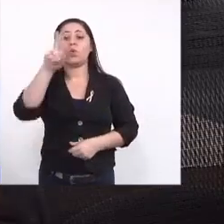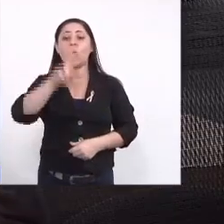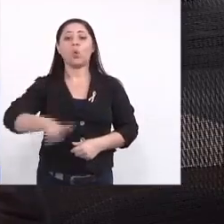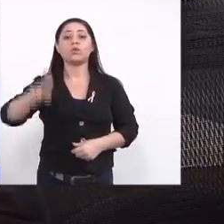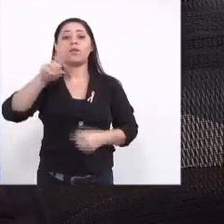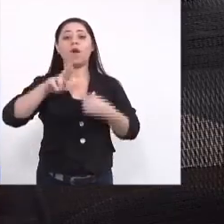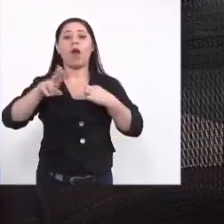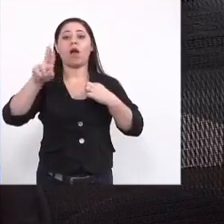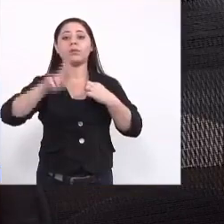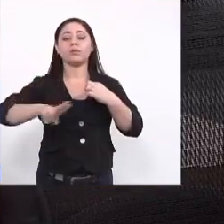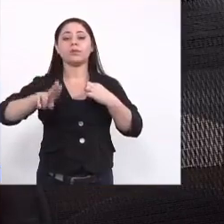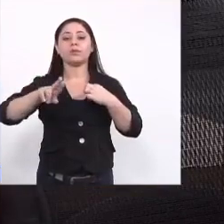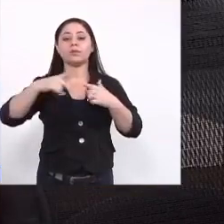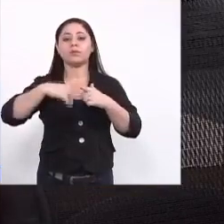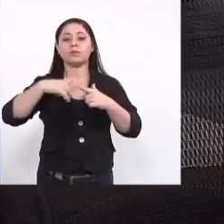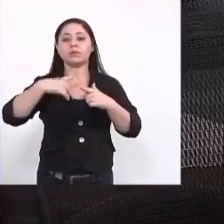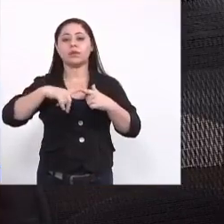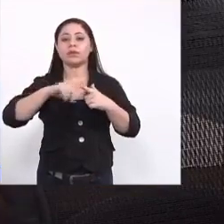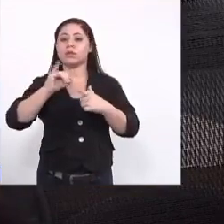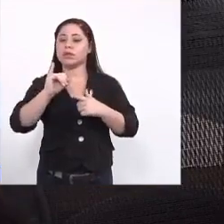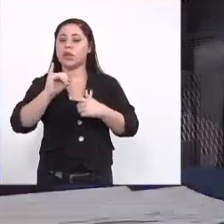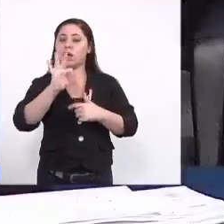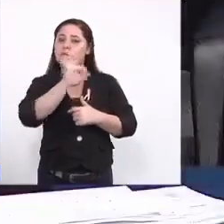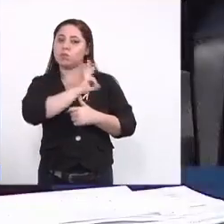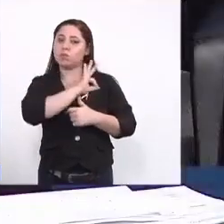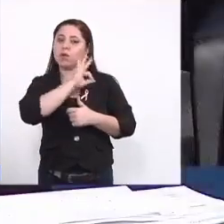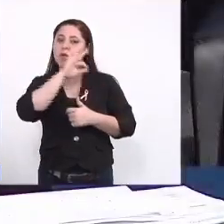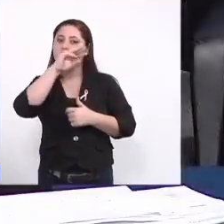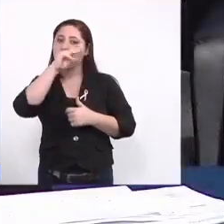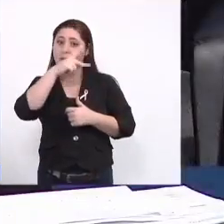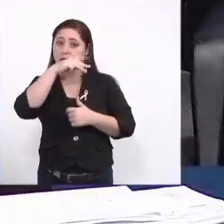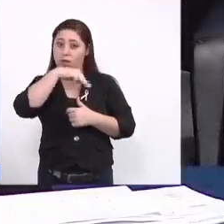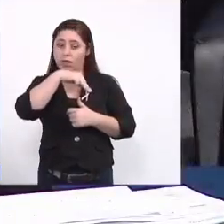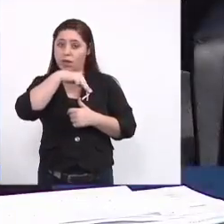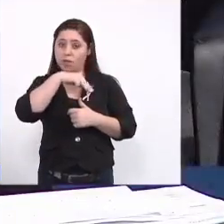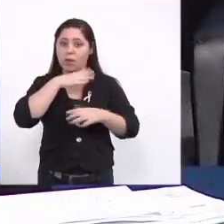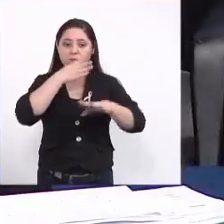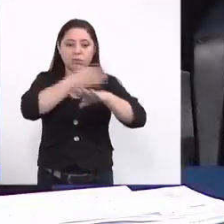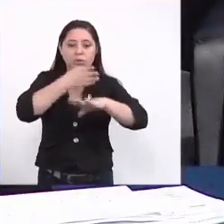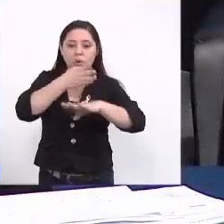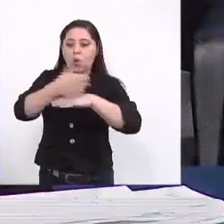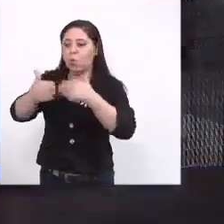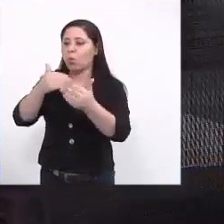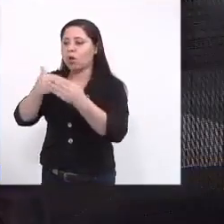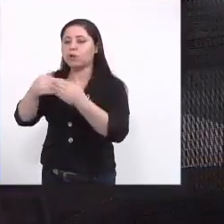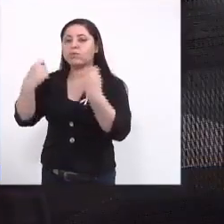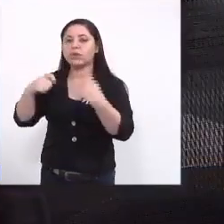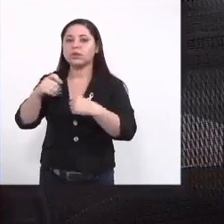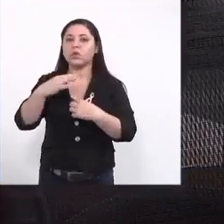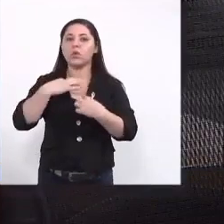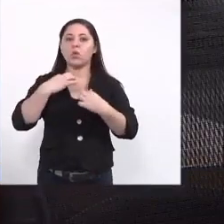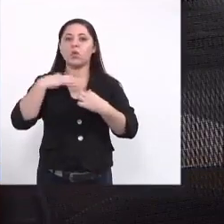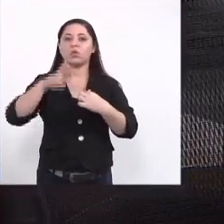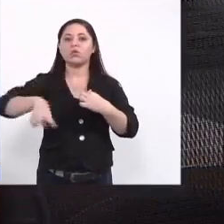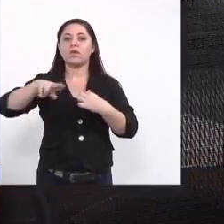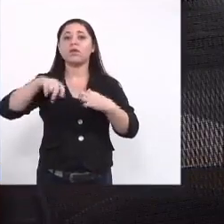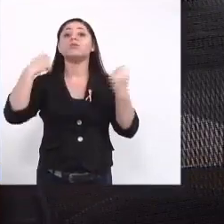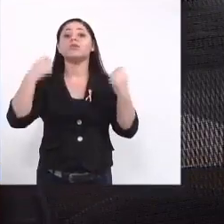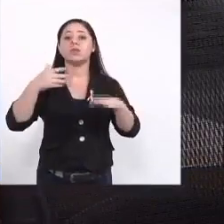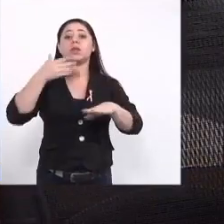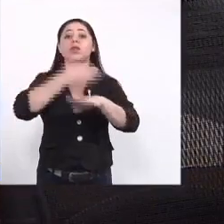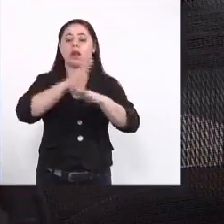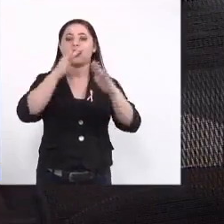uniforme porque se a polícia militar para entrar em qualquer lugar para trabalhar tem que estar uniformizado nós também